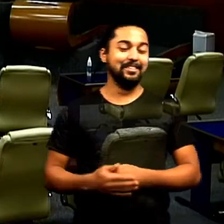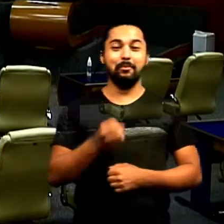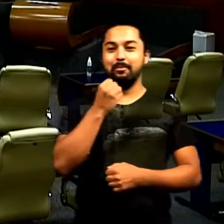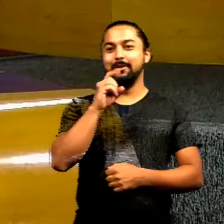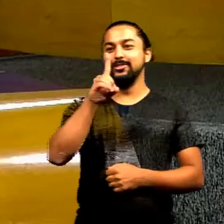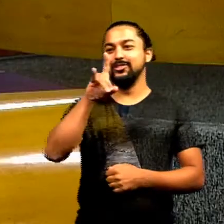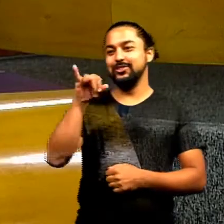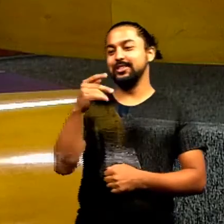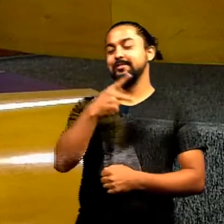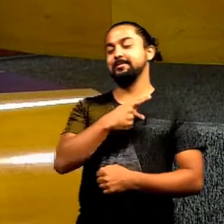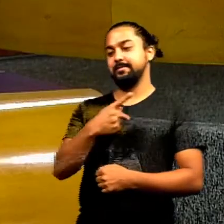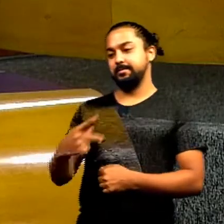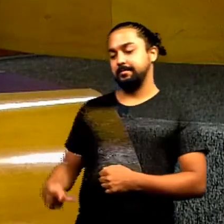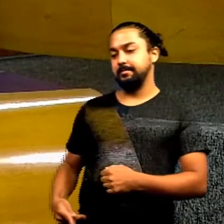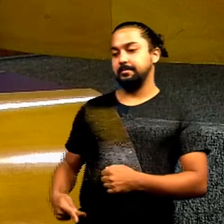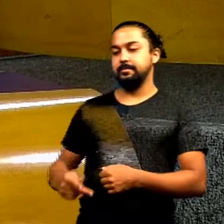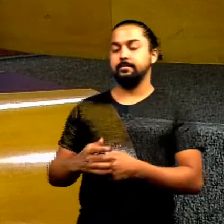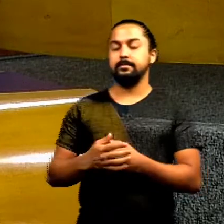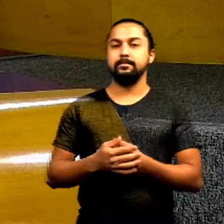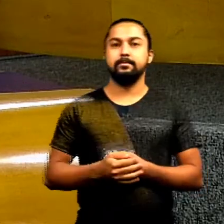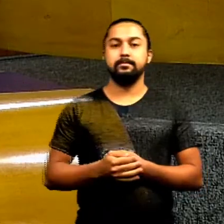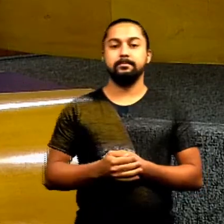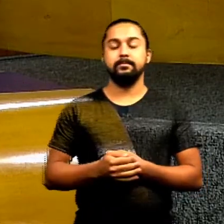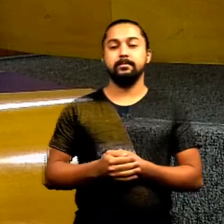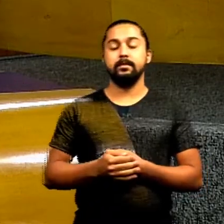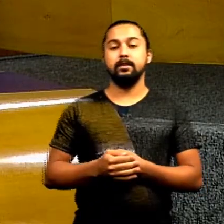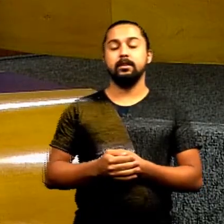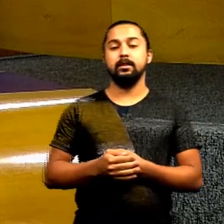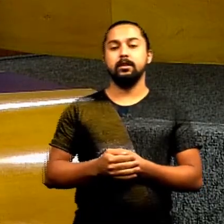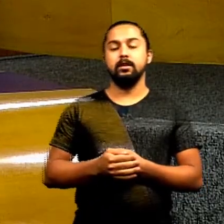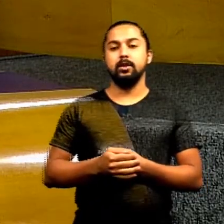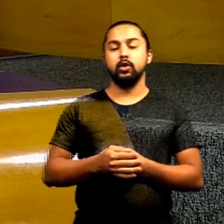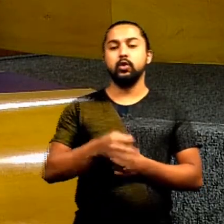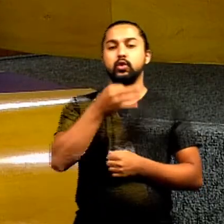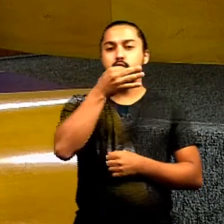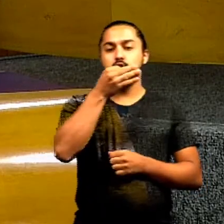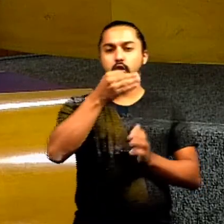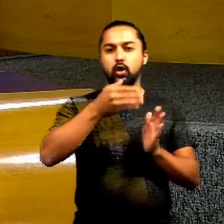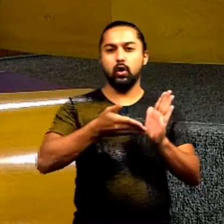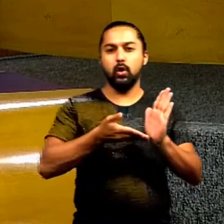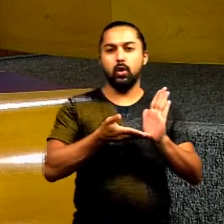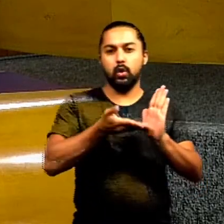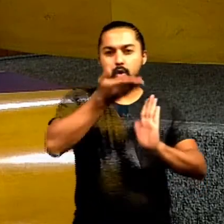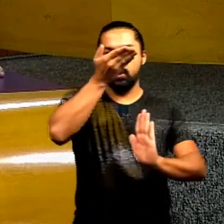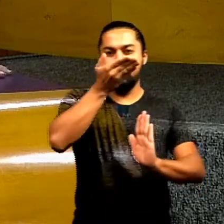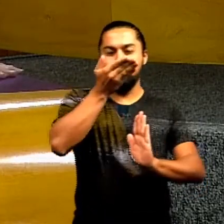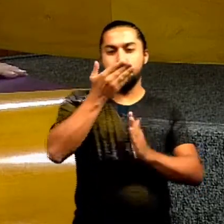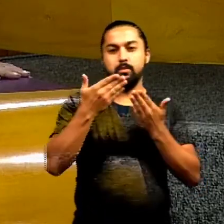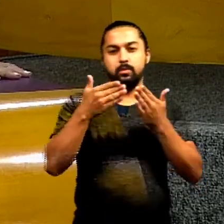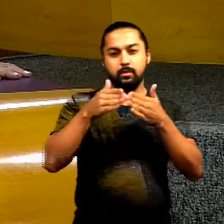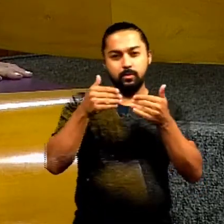Bom dia, senhor presidente. Por gentileza, aumenta o som, por favor, pelo amor de Deus, hein?